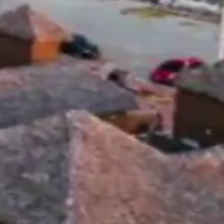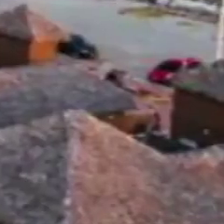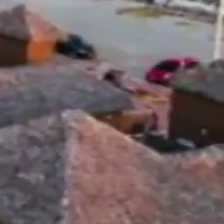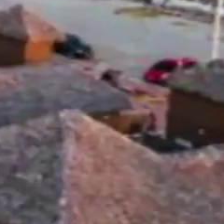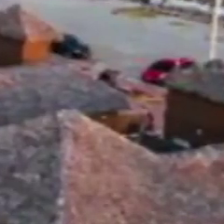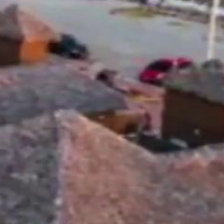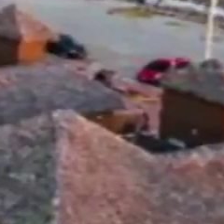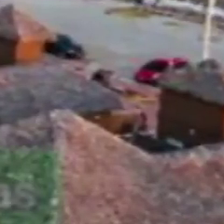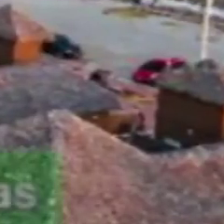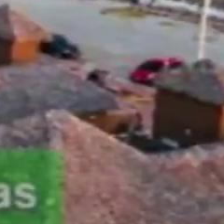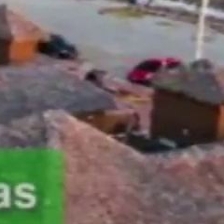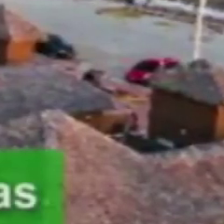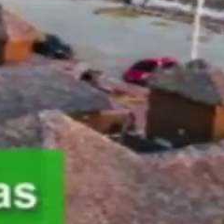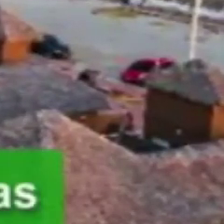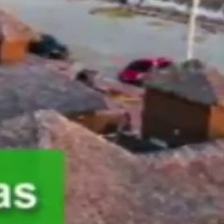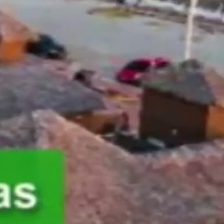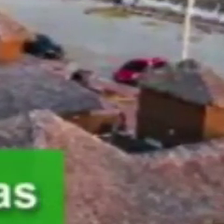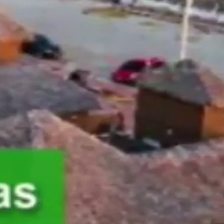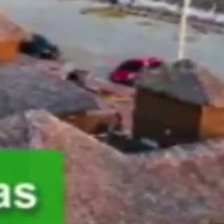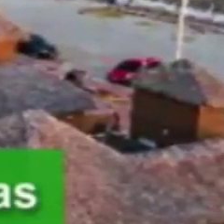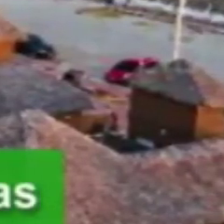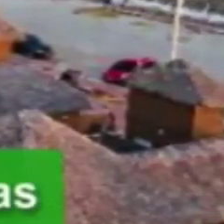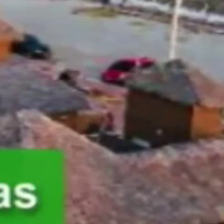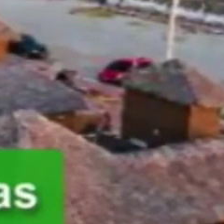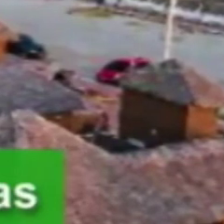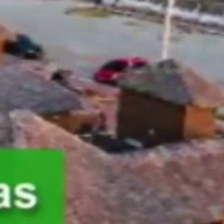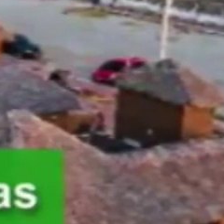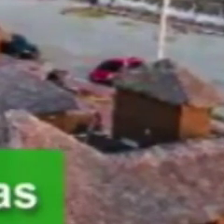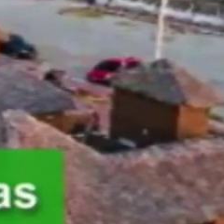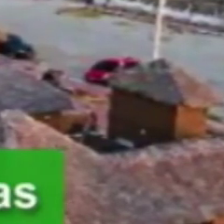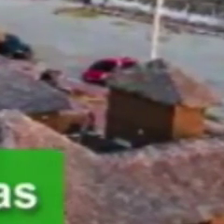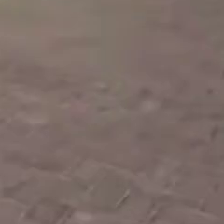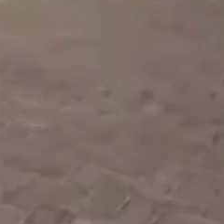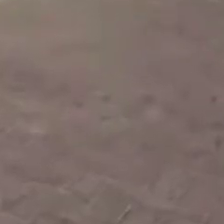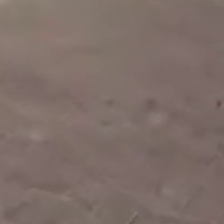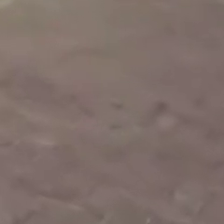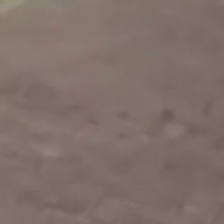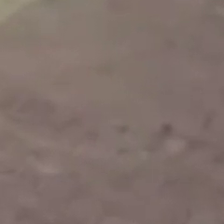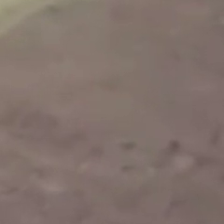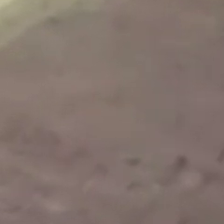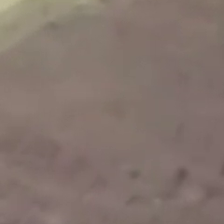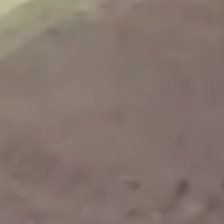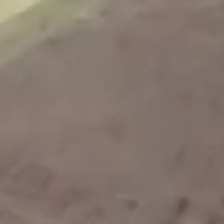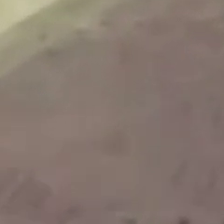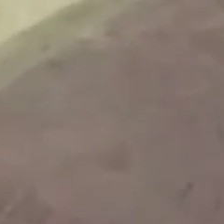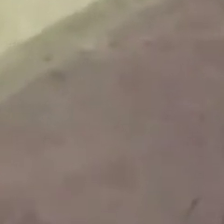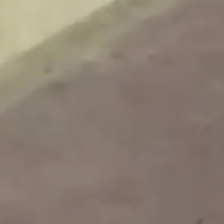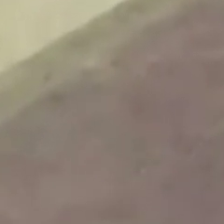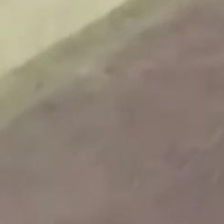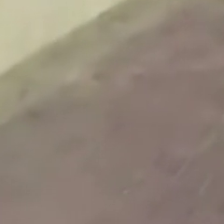Olha como está bonito aí. Tchau. Tchau.